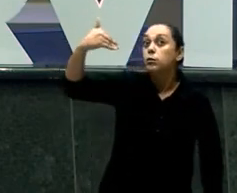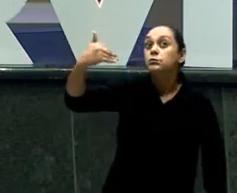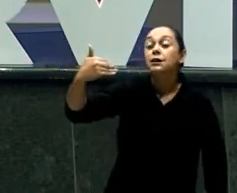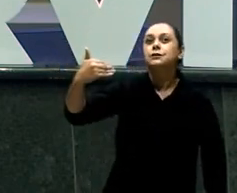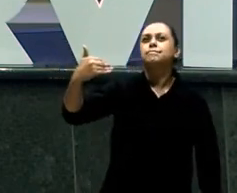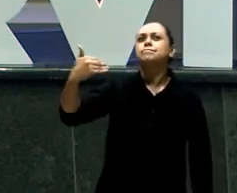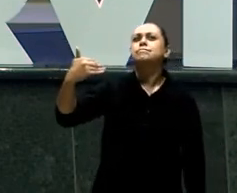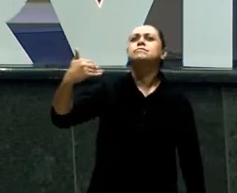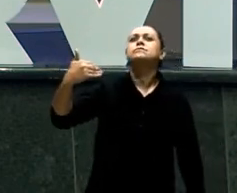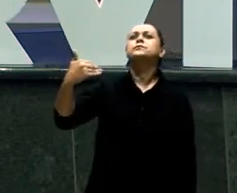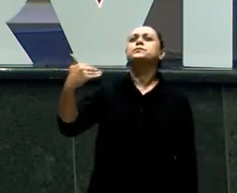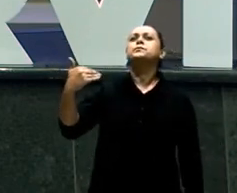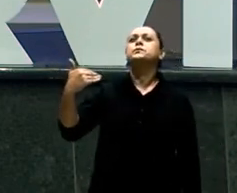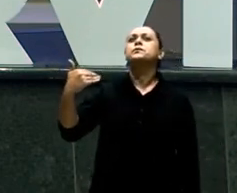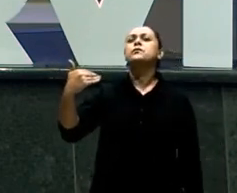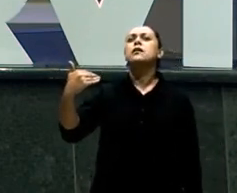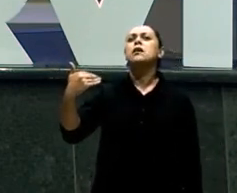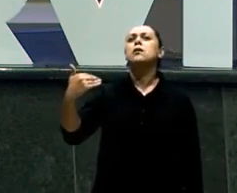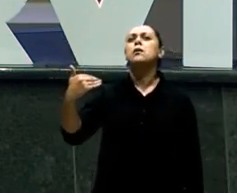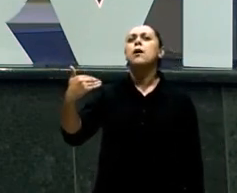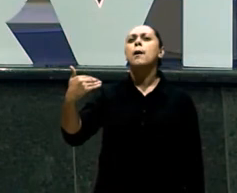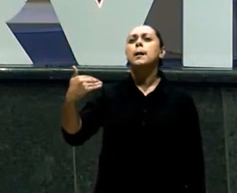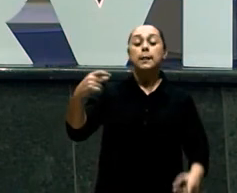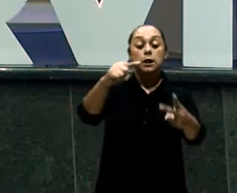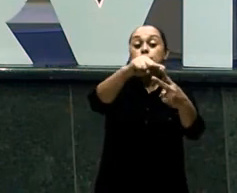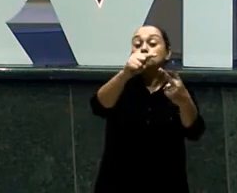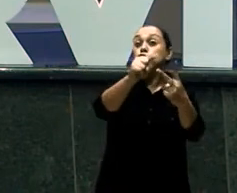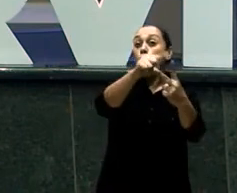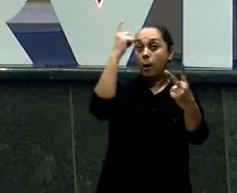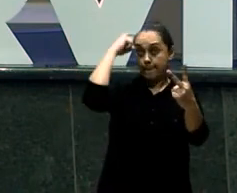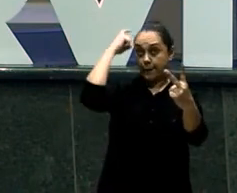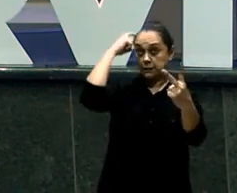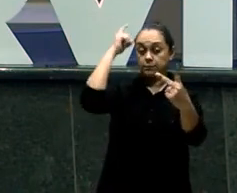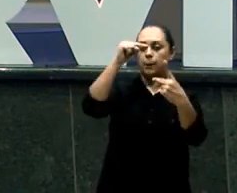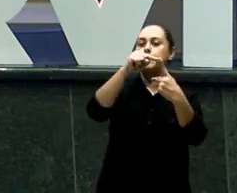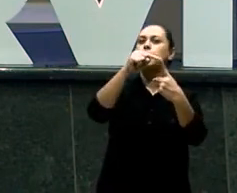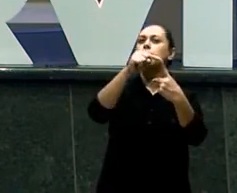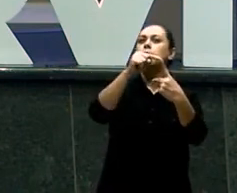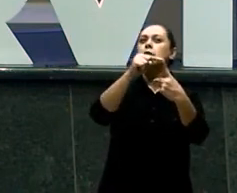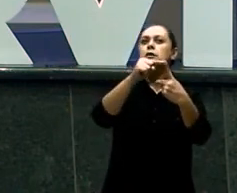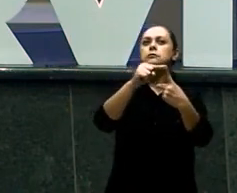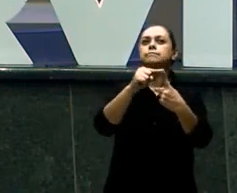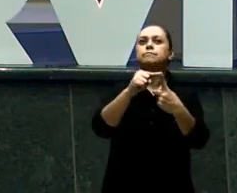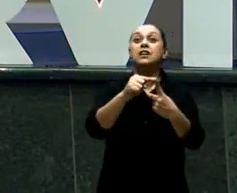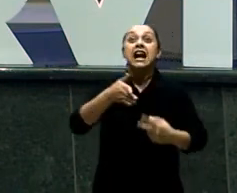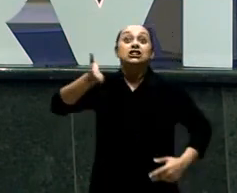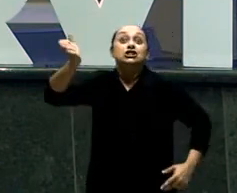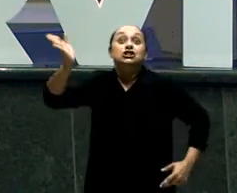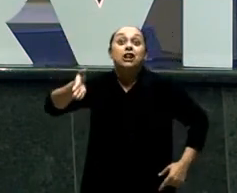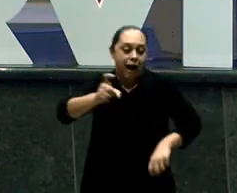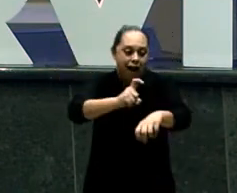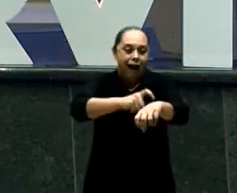É Duas Dois Dois pensamentos A primeira é Chegou a hora De dar a luz E a segunda